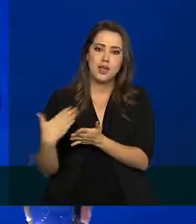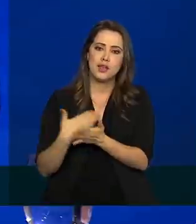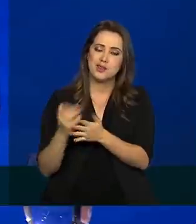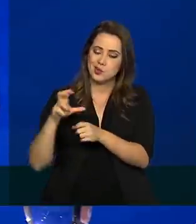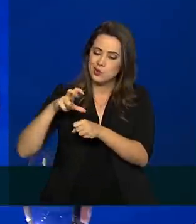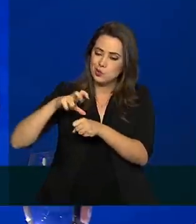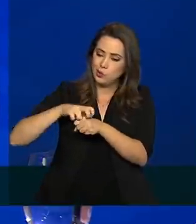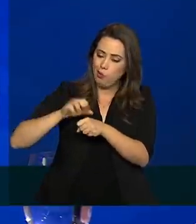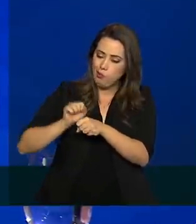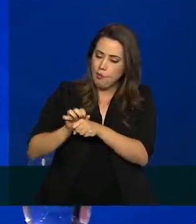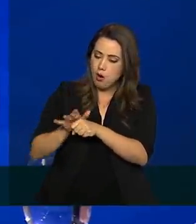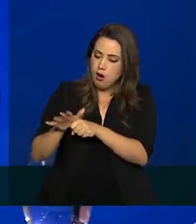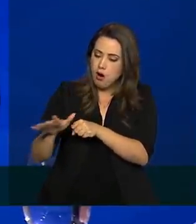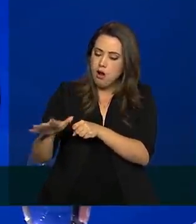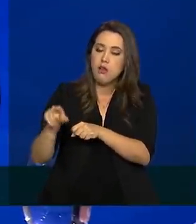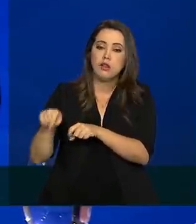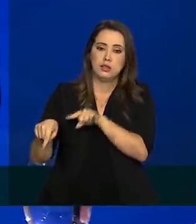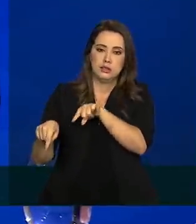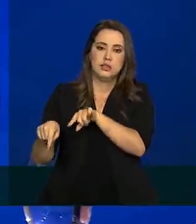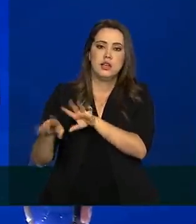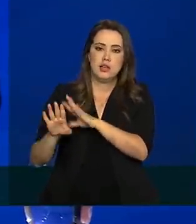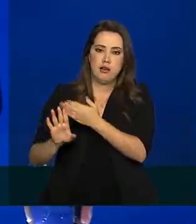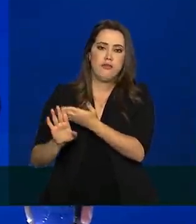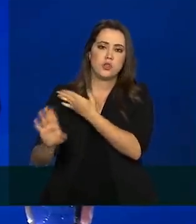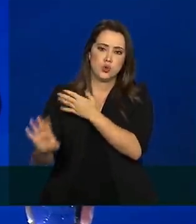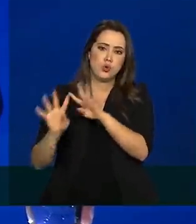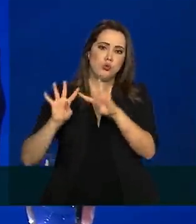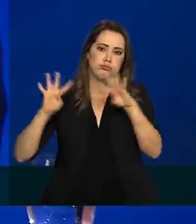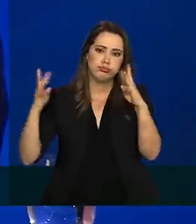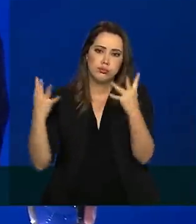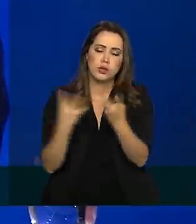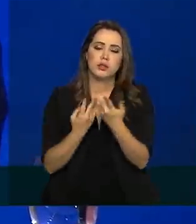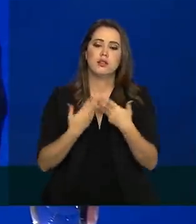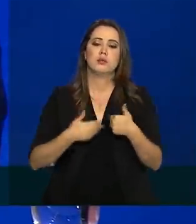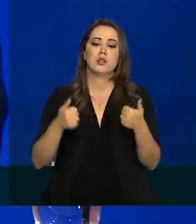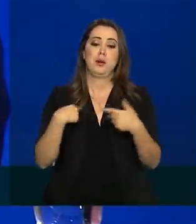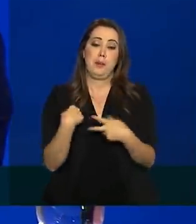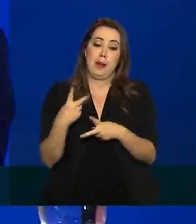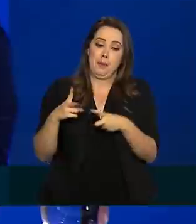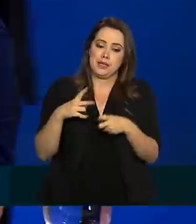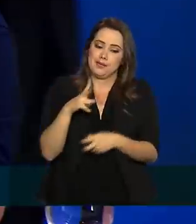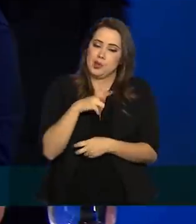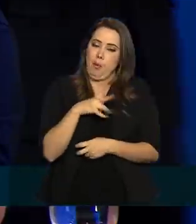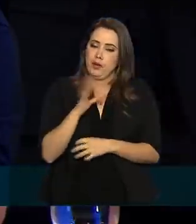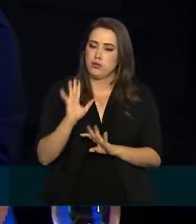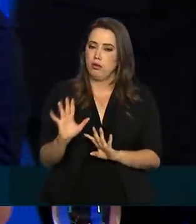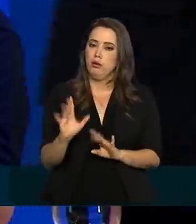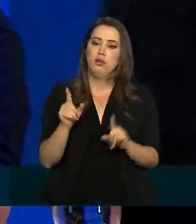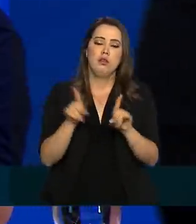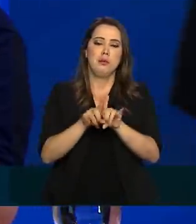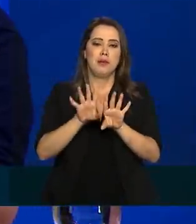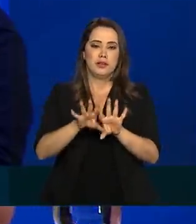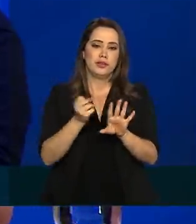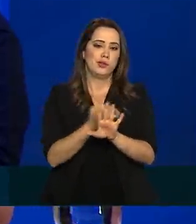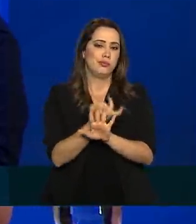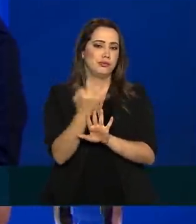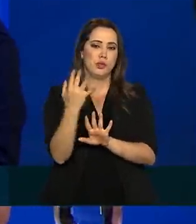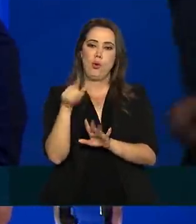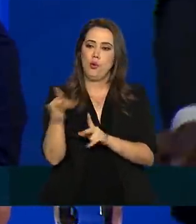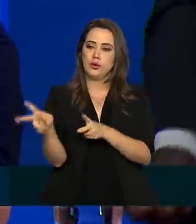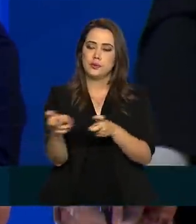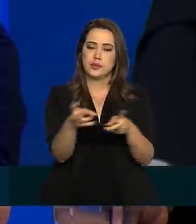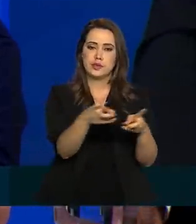conseguiu aderir muito às medidas de distanciamento. É a minha percepção sobre esse fato. Obviamente que existem outras